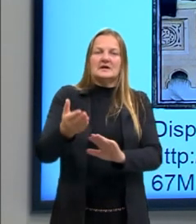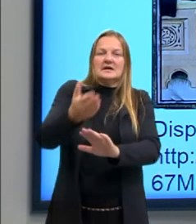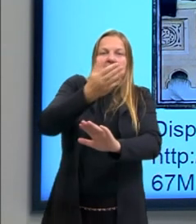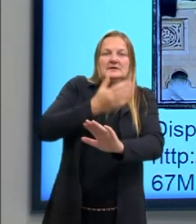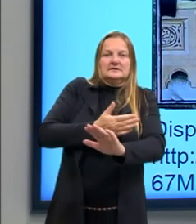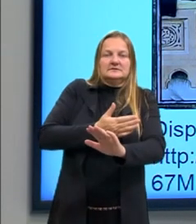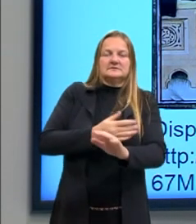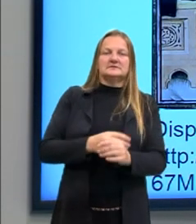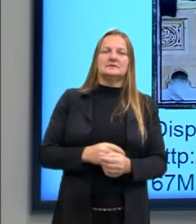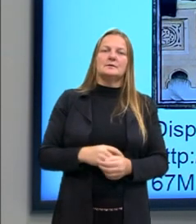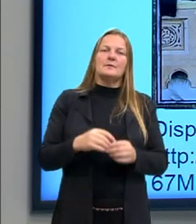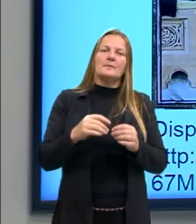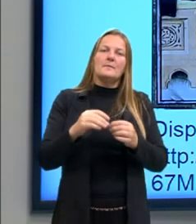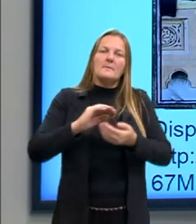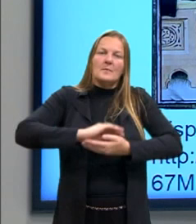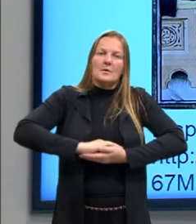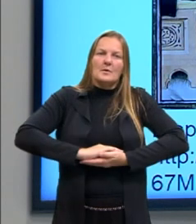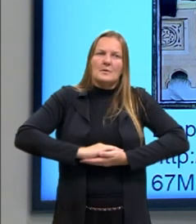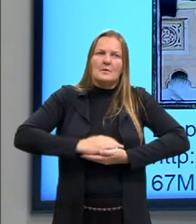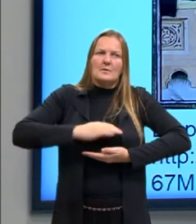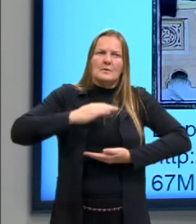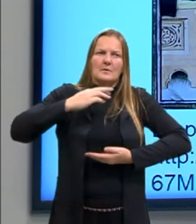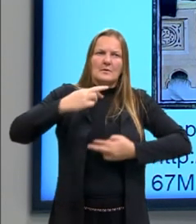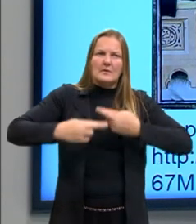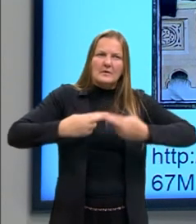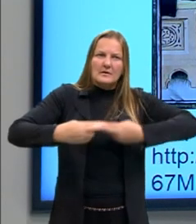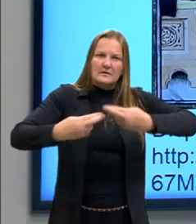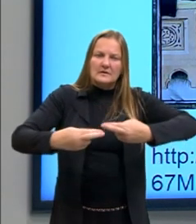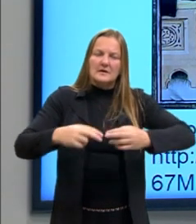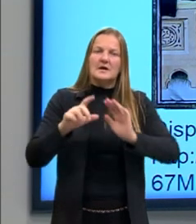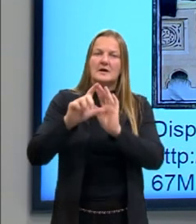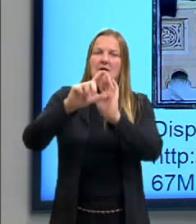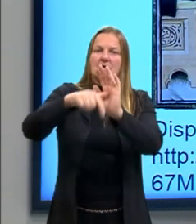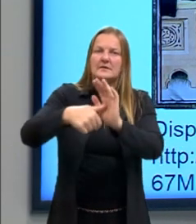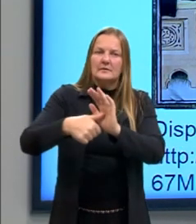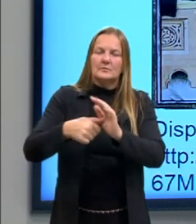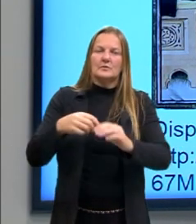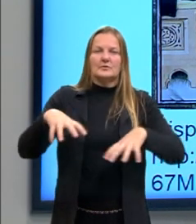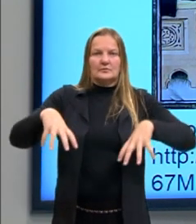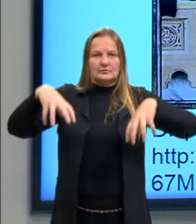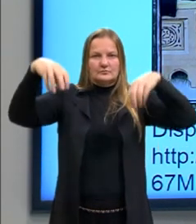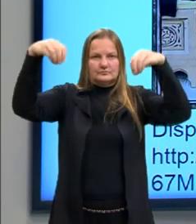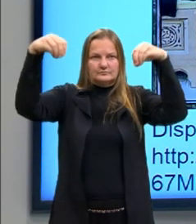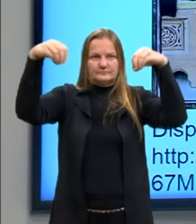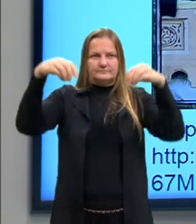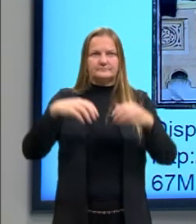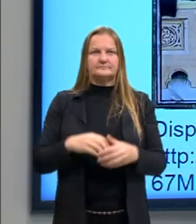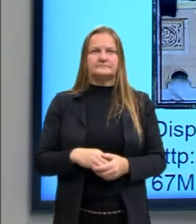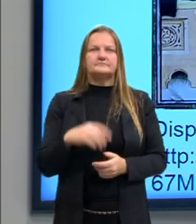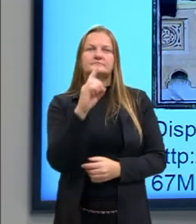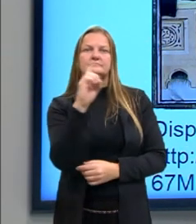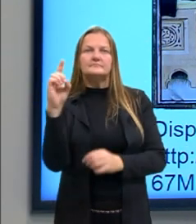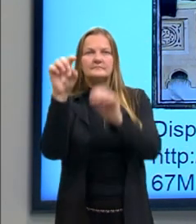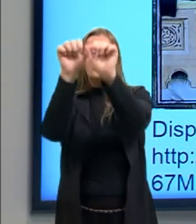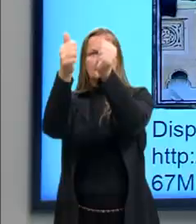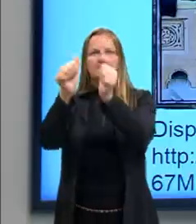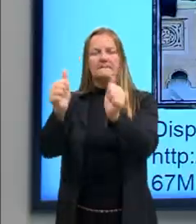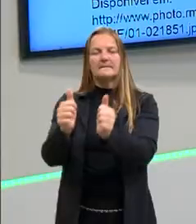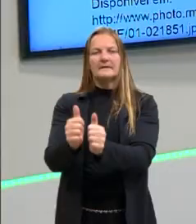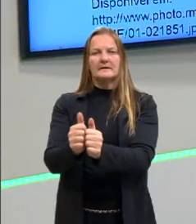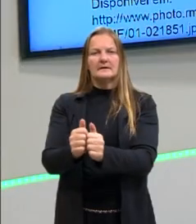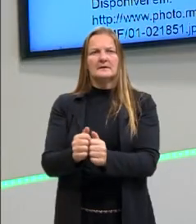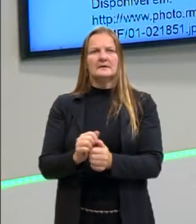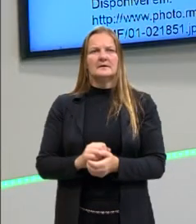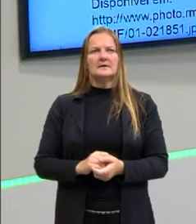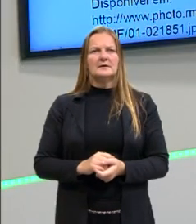dela, e que a renascentista, que veio depois da arte medieval. Então, aqui à direita, a gente tem uma